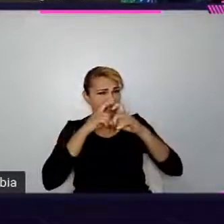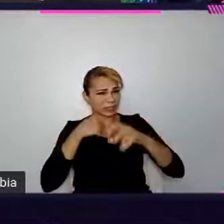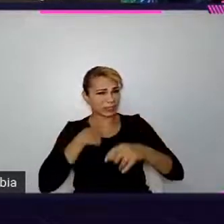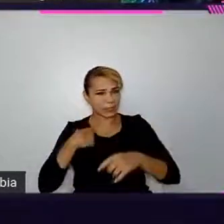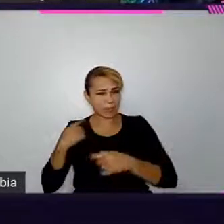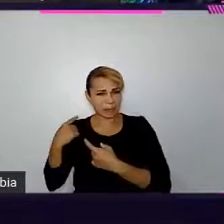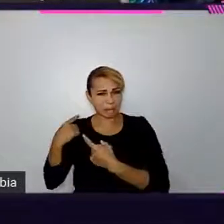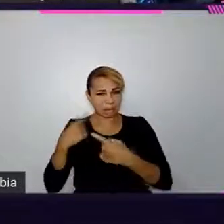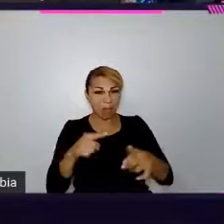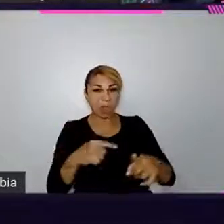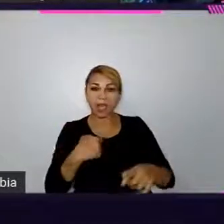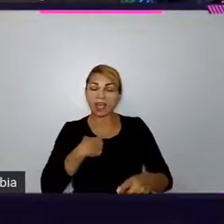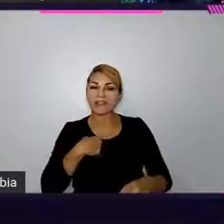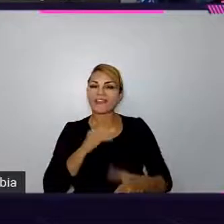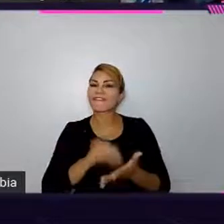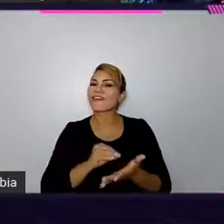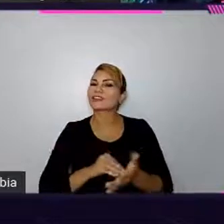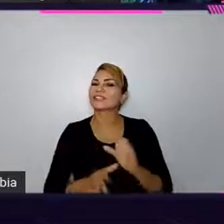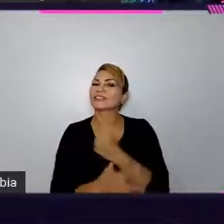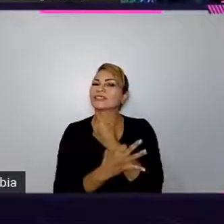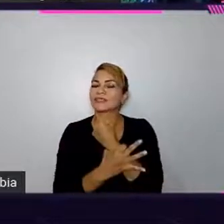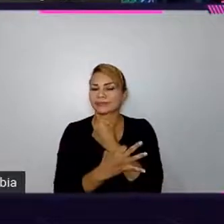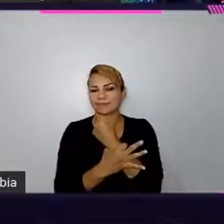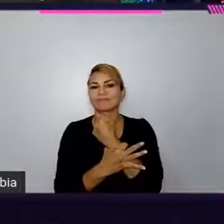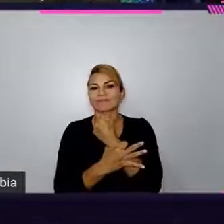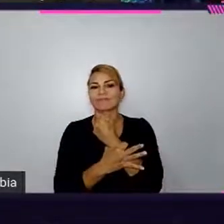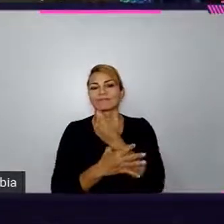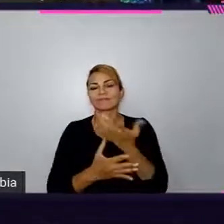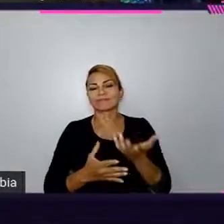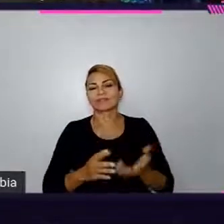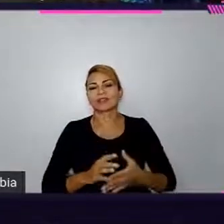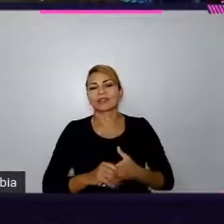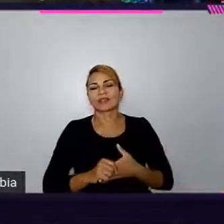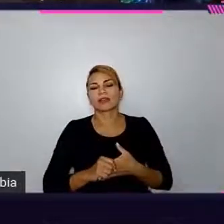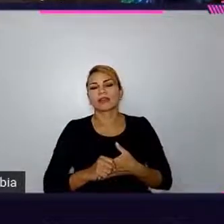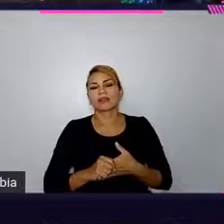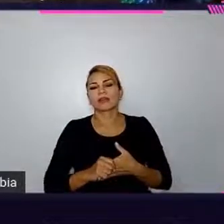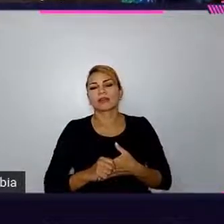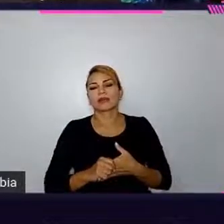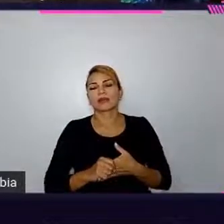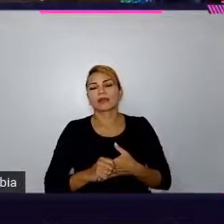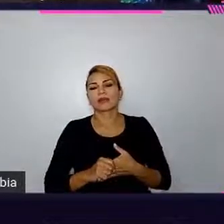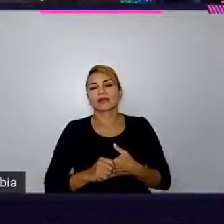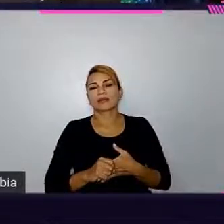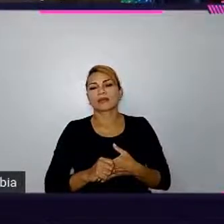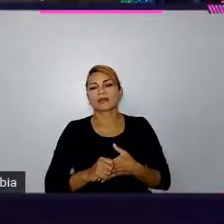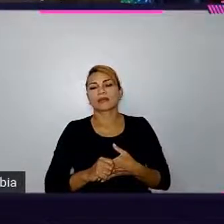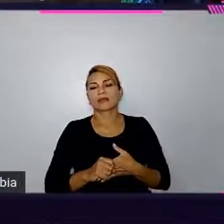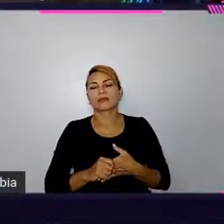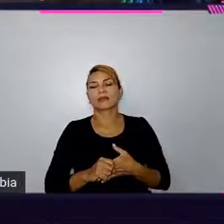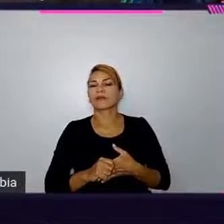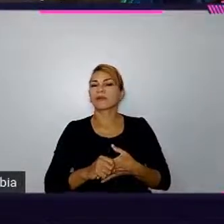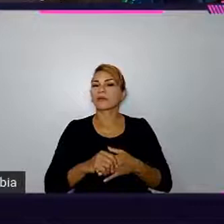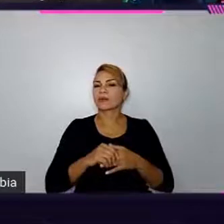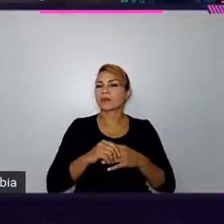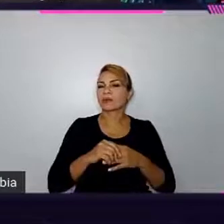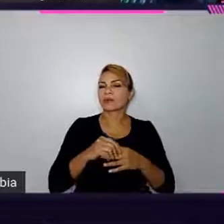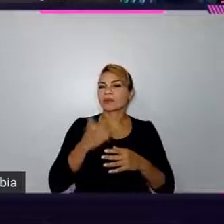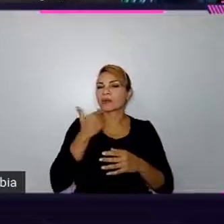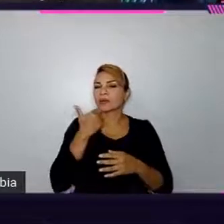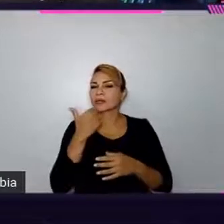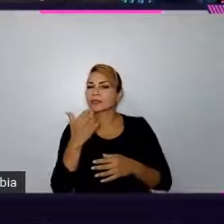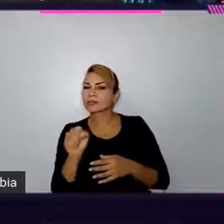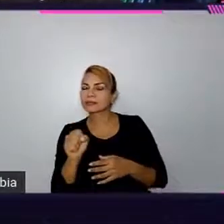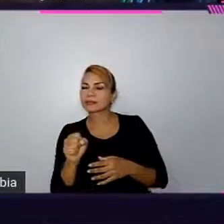inseguranças e, às vezes, eu preenchi essas inseguranças e limitações com uma linguagem mais imperativa, isso ainda acontece,